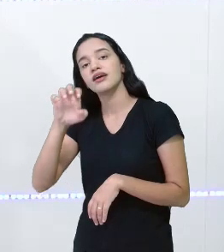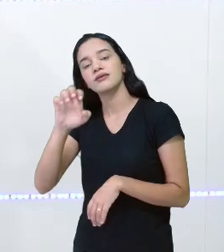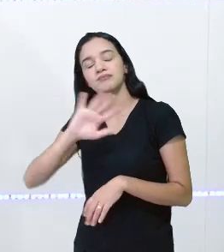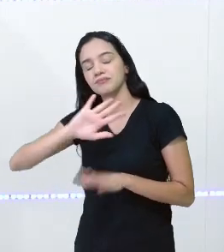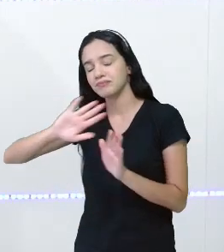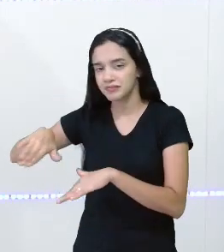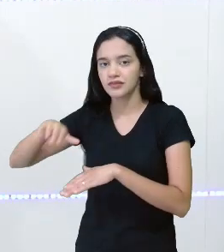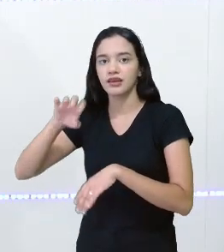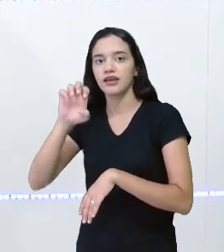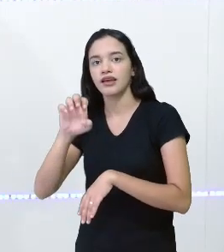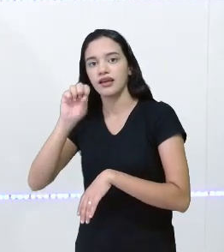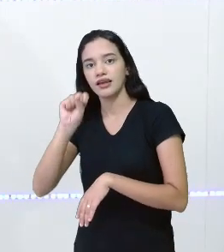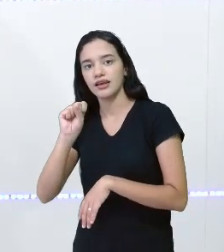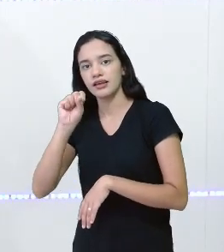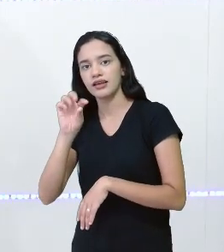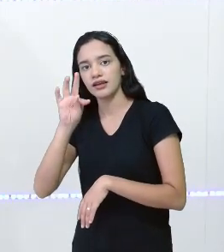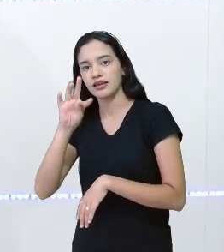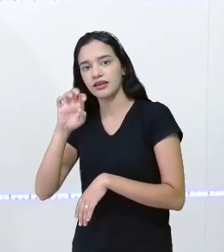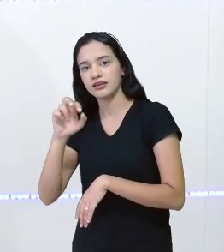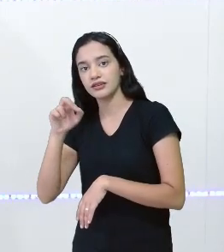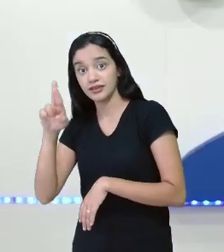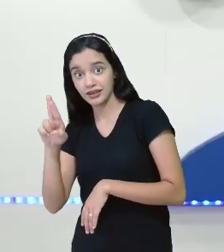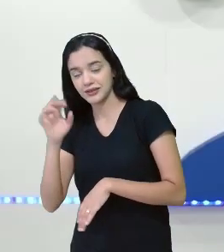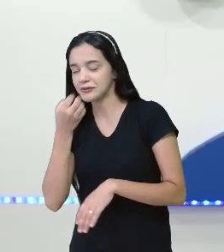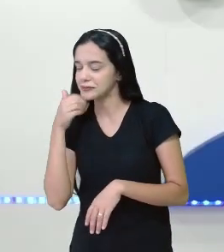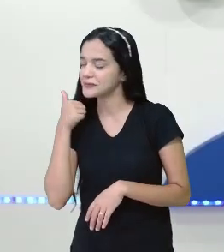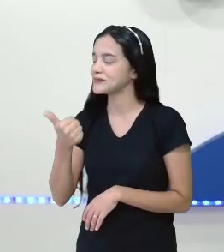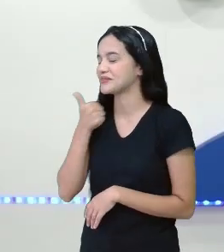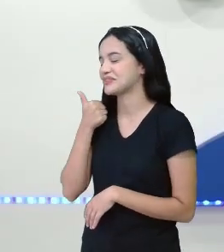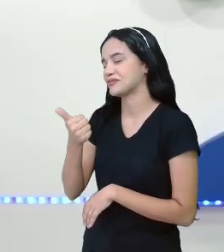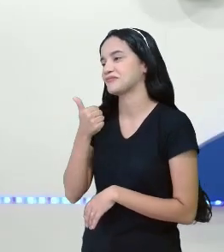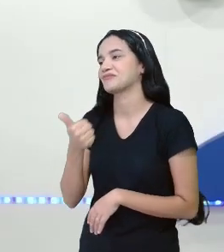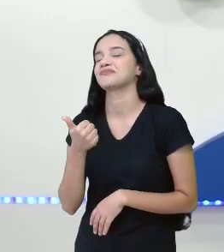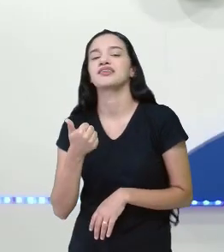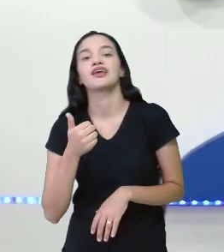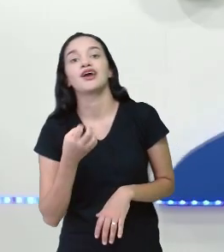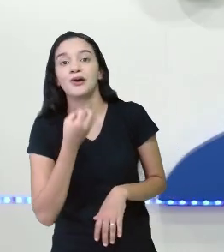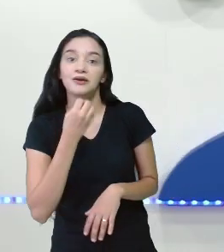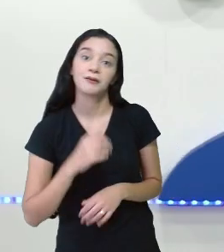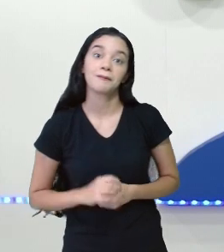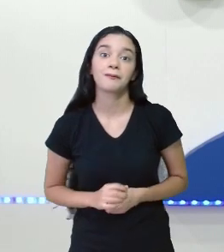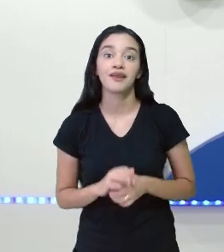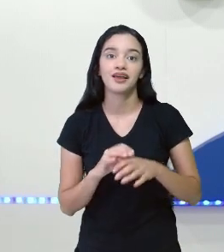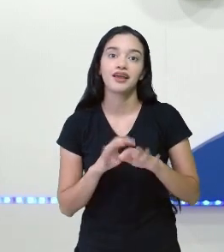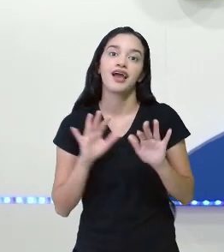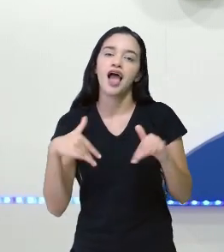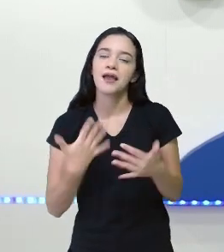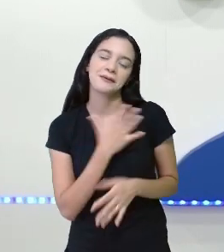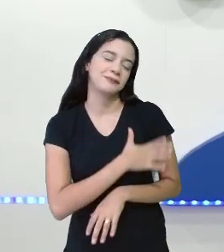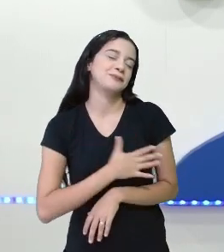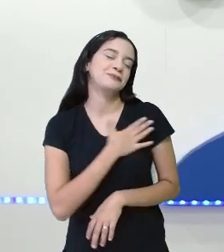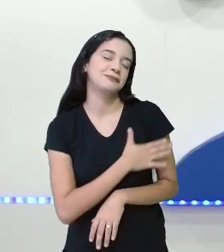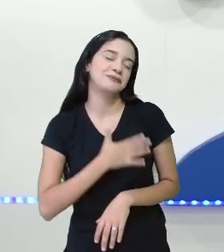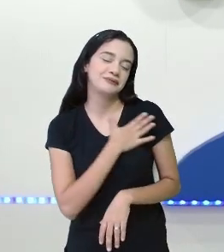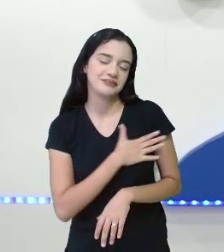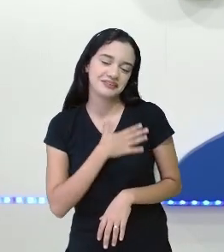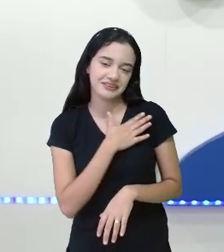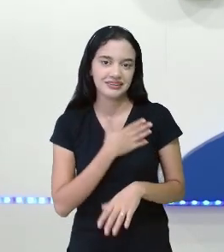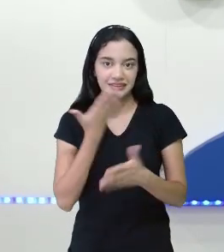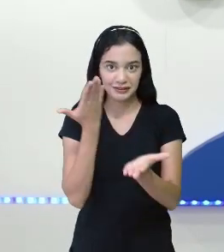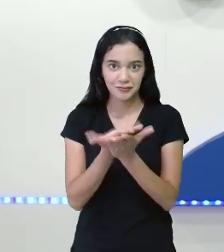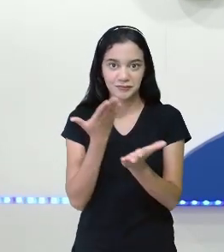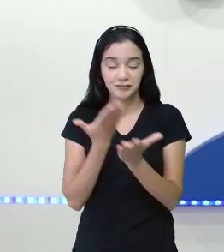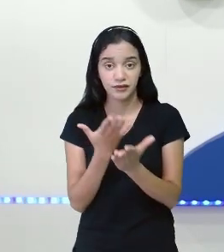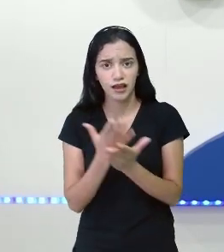também no estúdio. Tudo bem contigo, professora Sté? Tudo bem, professora Maurícia. É um prazer estar nesta aula,